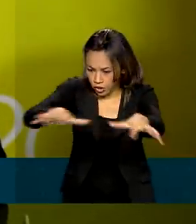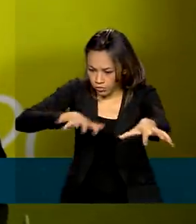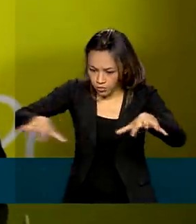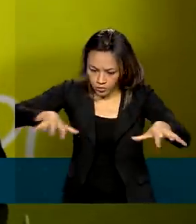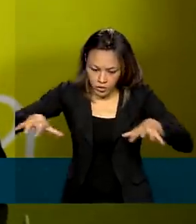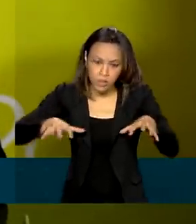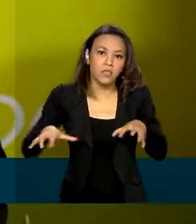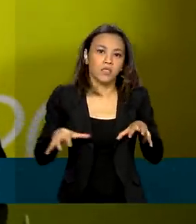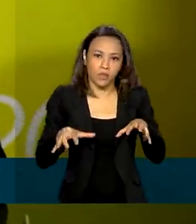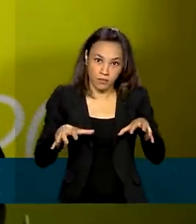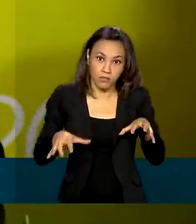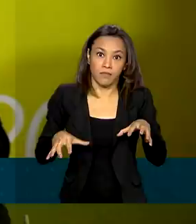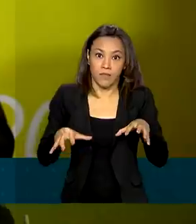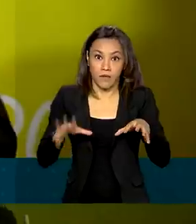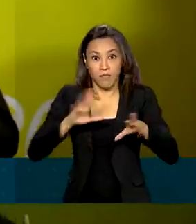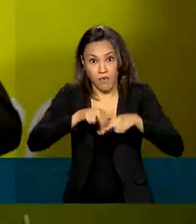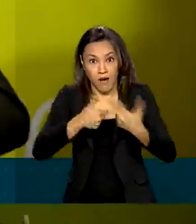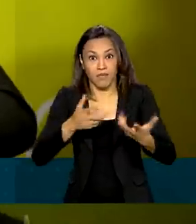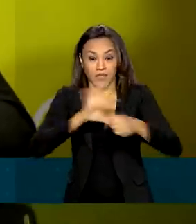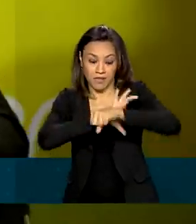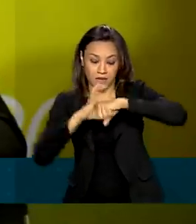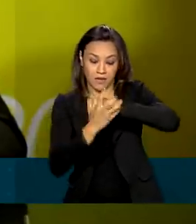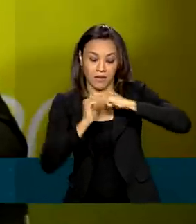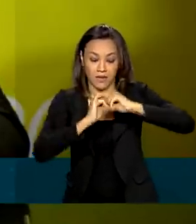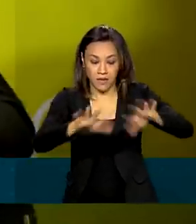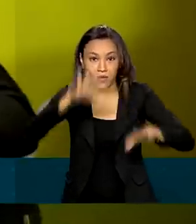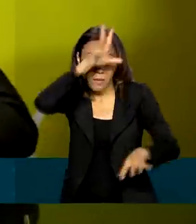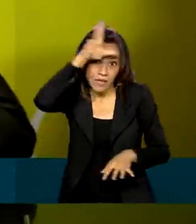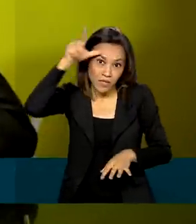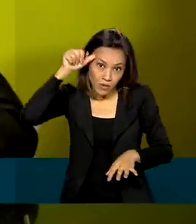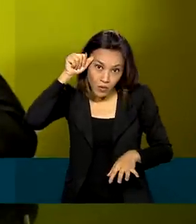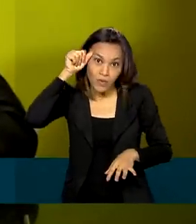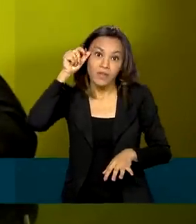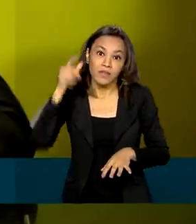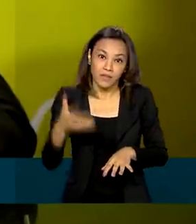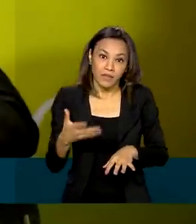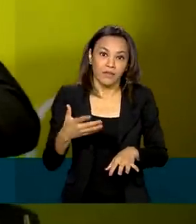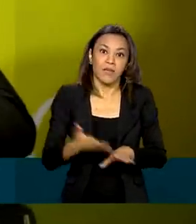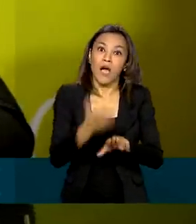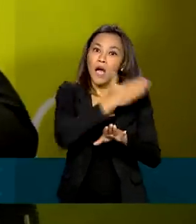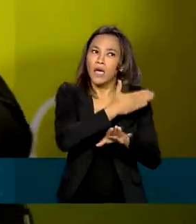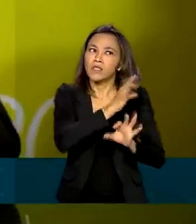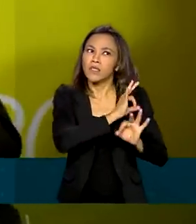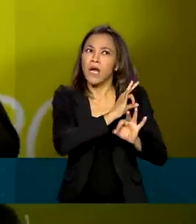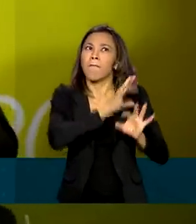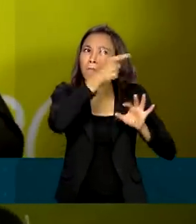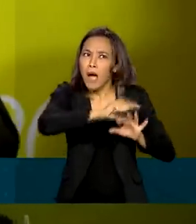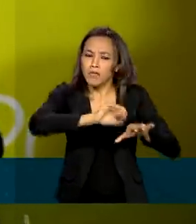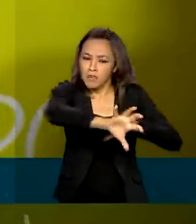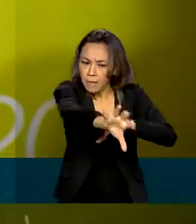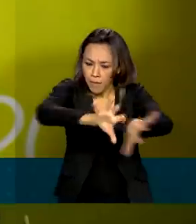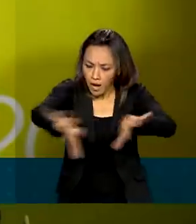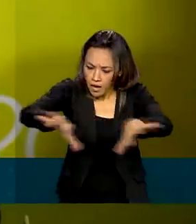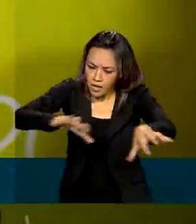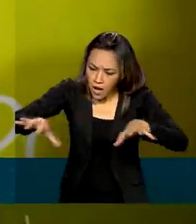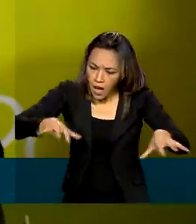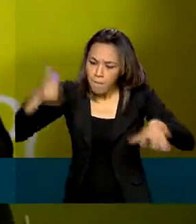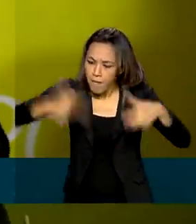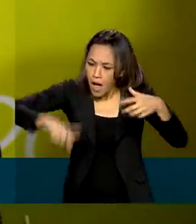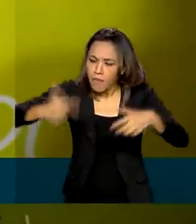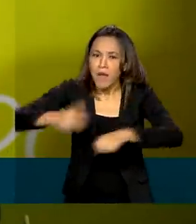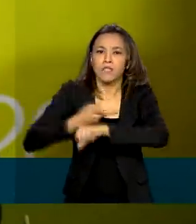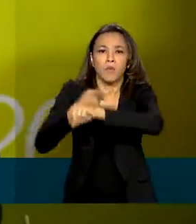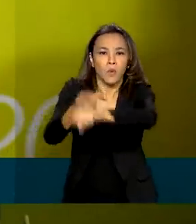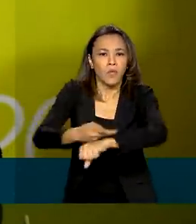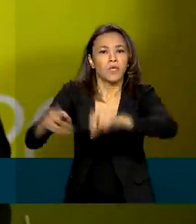peculiar da pandemia no Amazonas, a gente quer ainda distribuir ainda mais os alunos do que estava previsto inicialmente. Então, buscando ainda mais salas de aula,